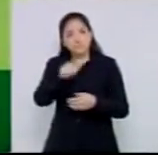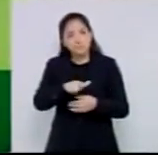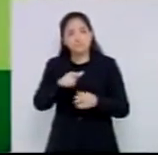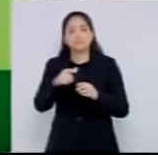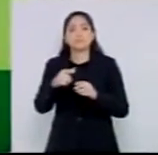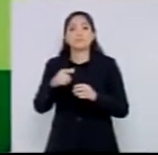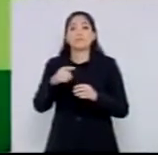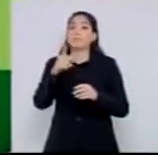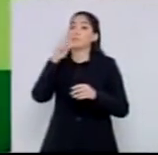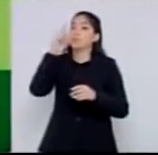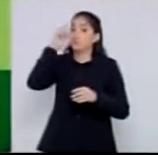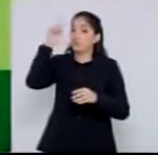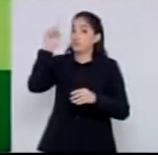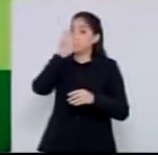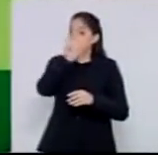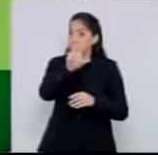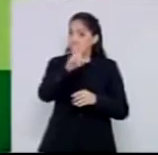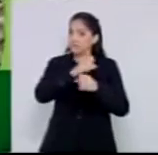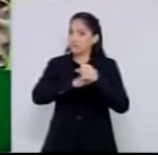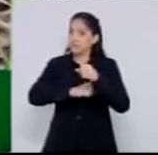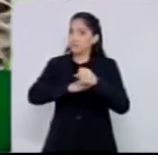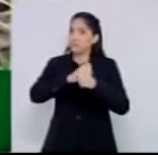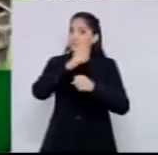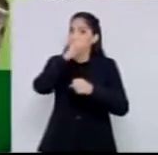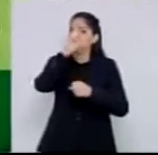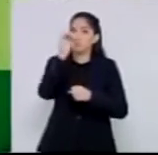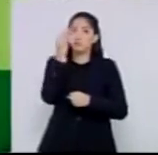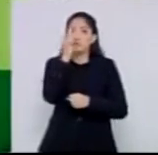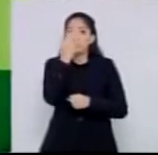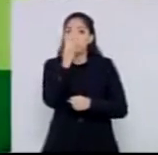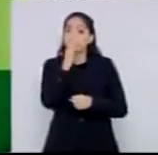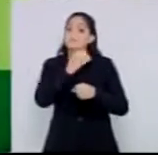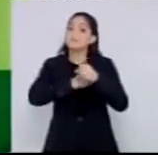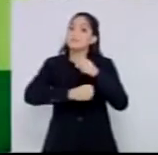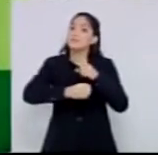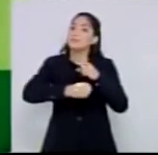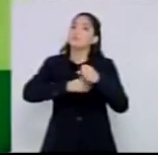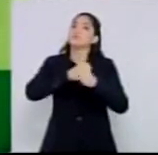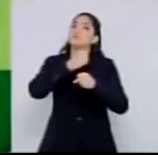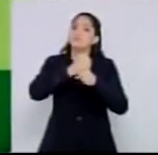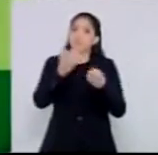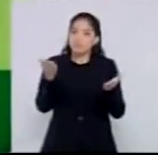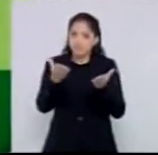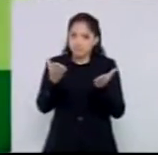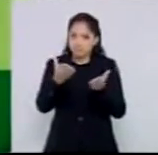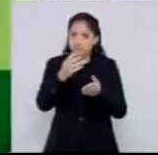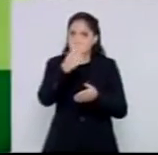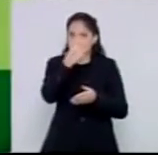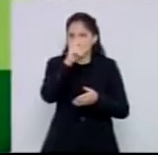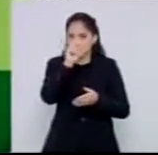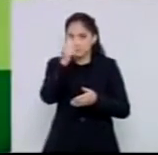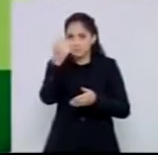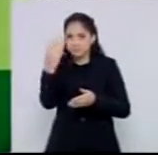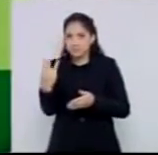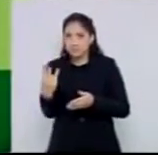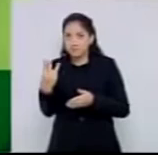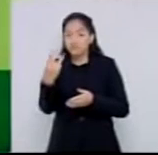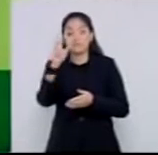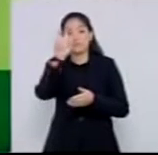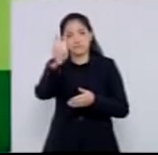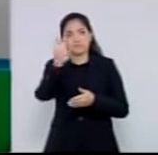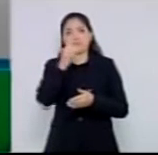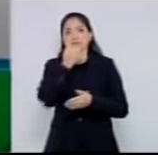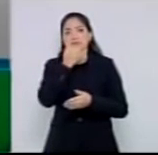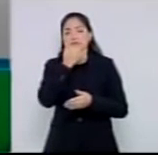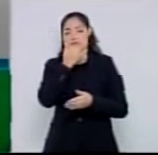de fevereiro de 2015, 24 meses depois, eu aproveitei a visita do Raimundo Colombo que fez lá,